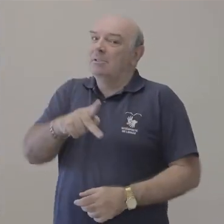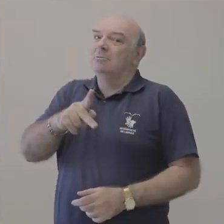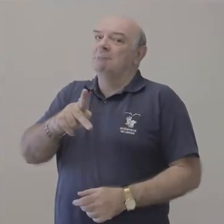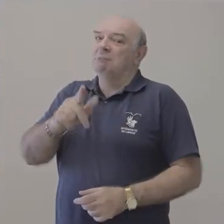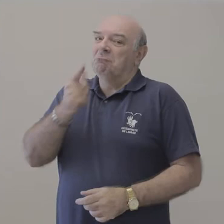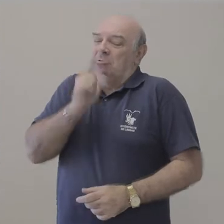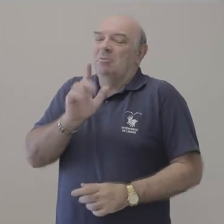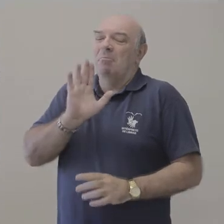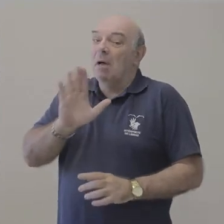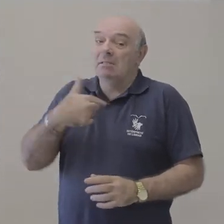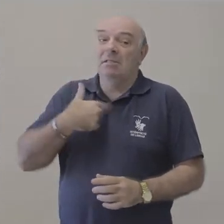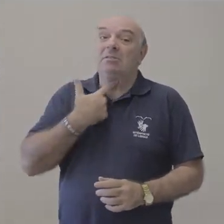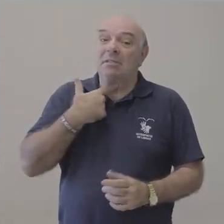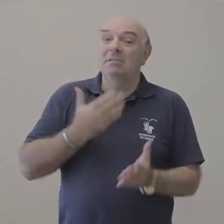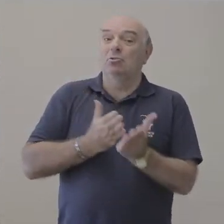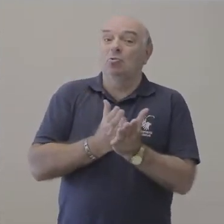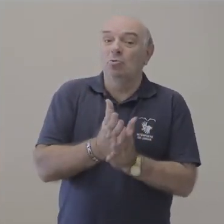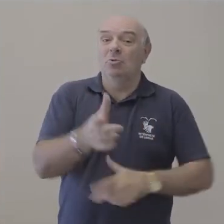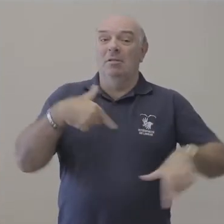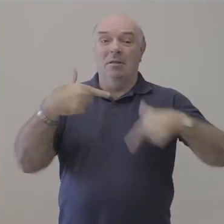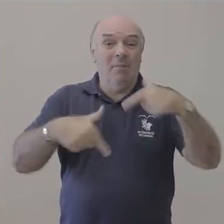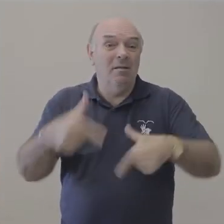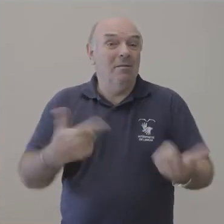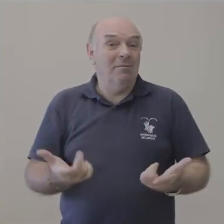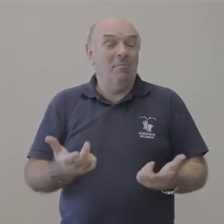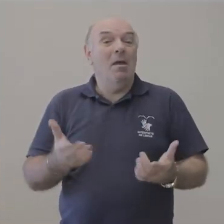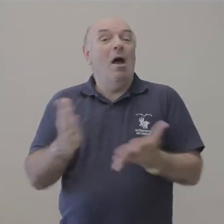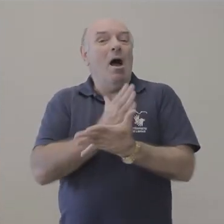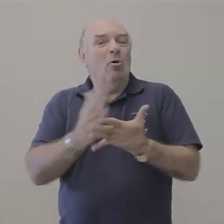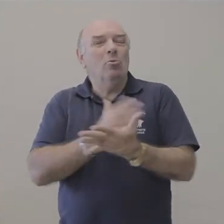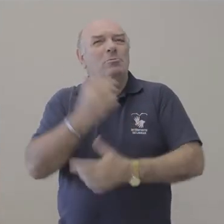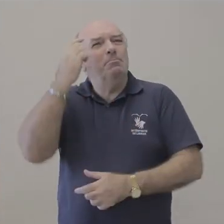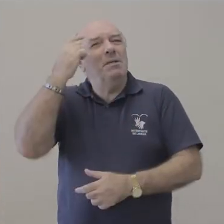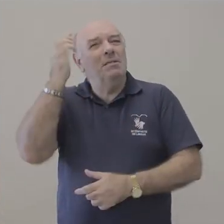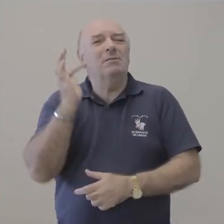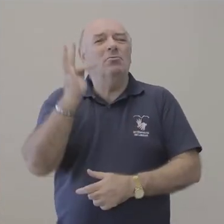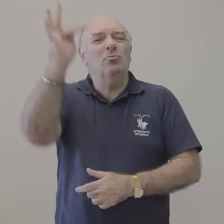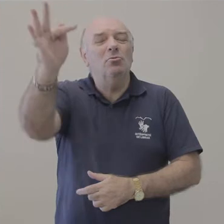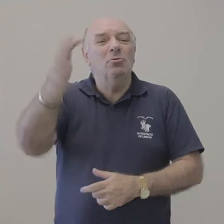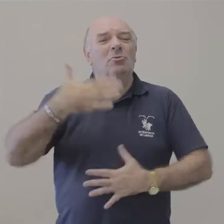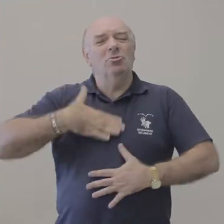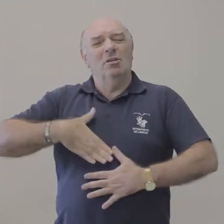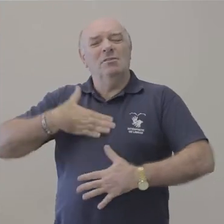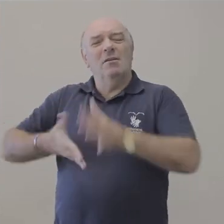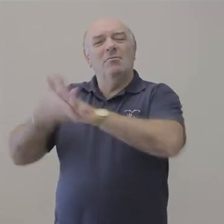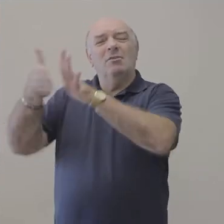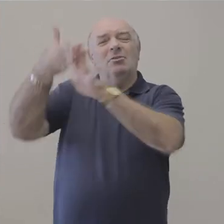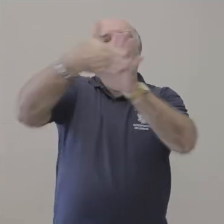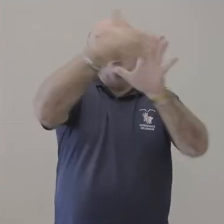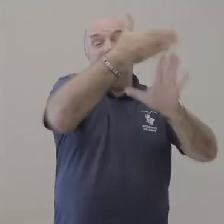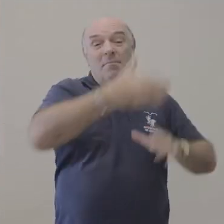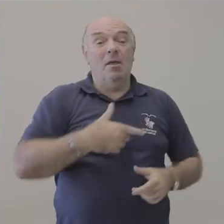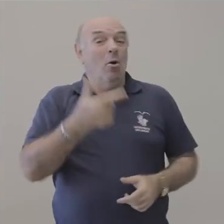poderiam ter se aposentado, mas continuam na ativa. Alguns, em breve, planejam descansar e